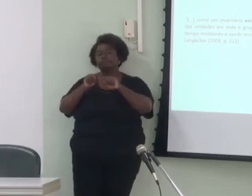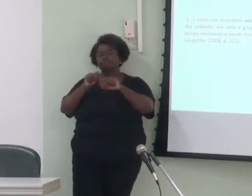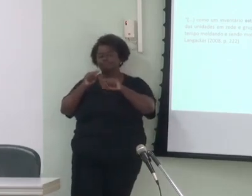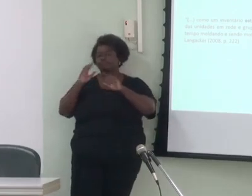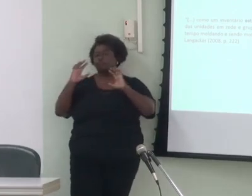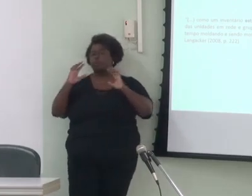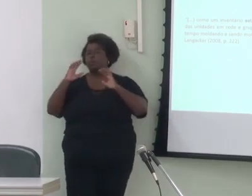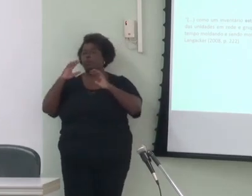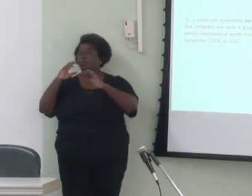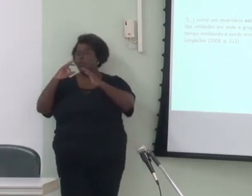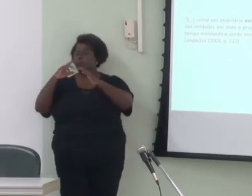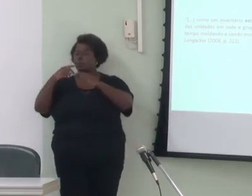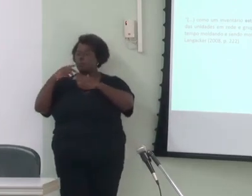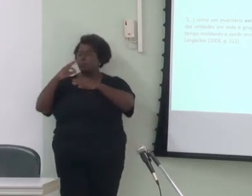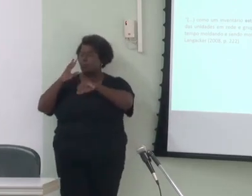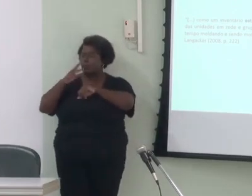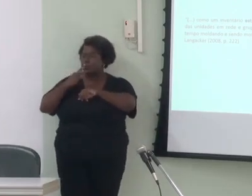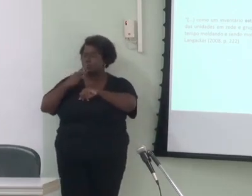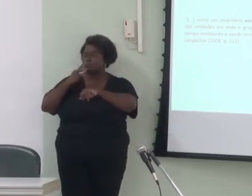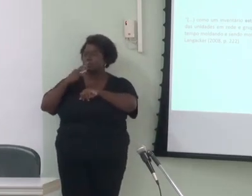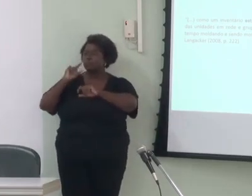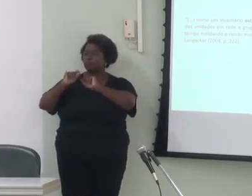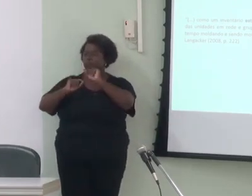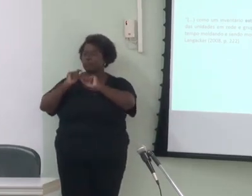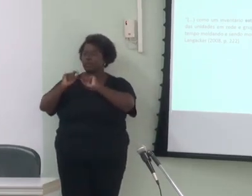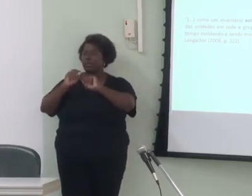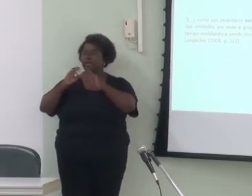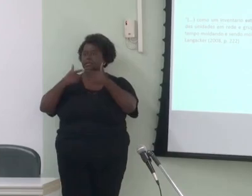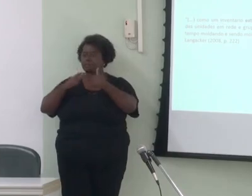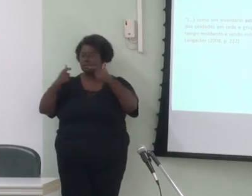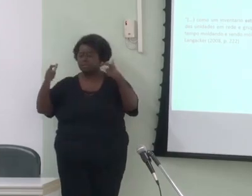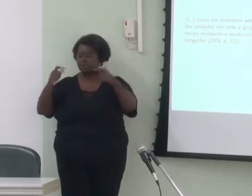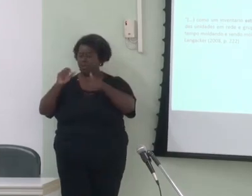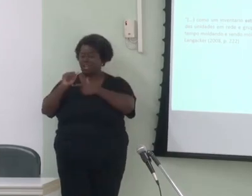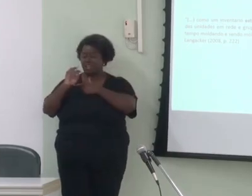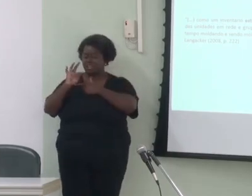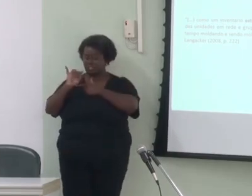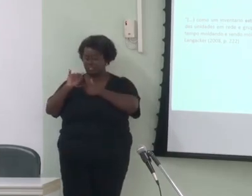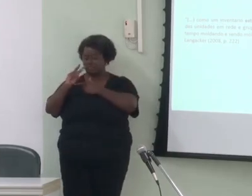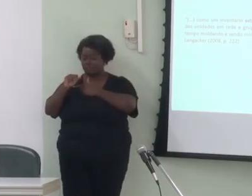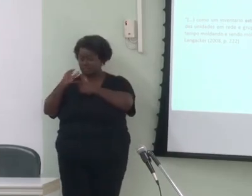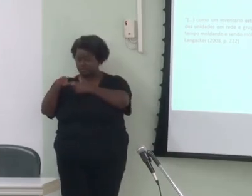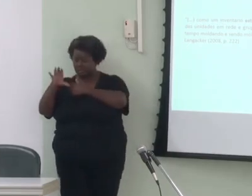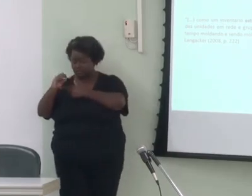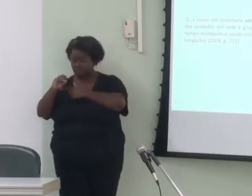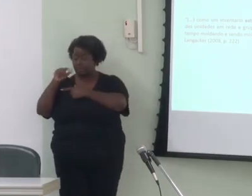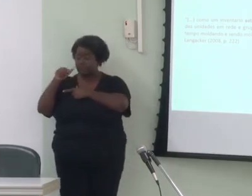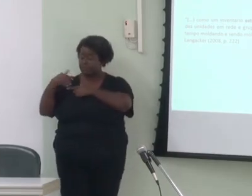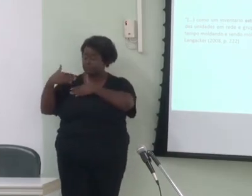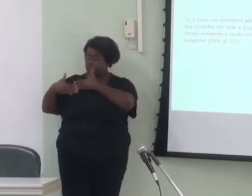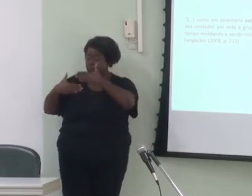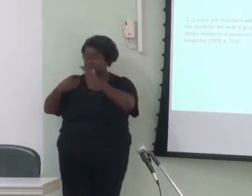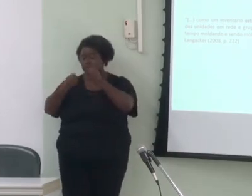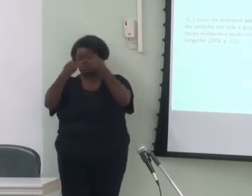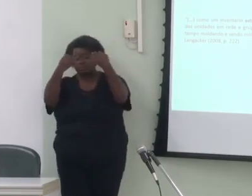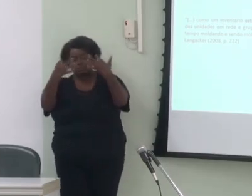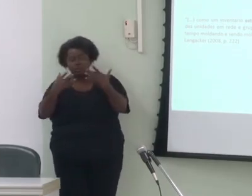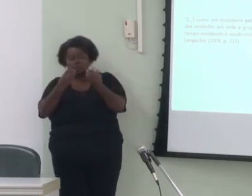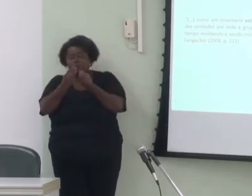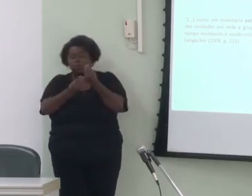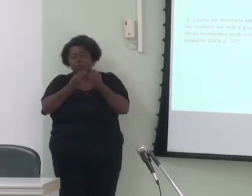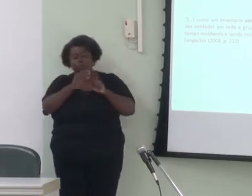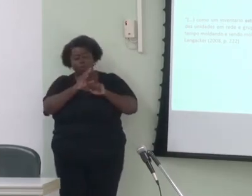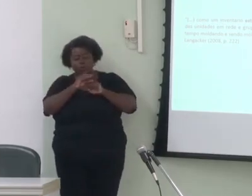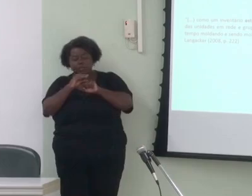processo conhecido como expansão da ativação esse processo explica por exemplo como porções de conhecimento ligadas uns